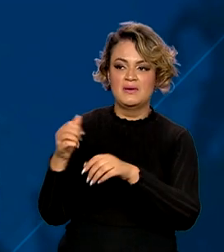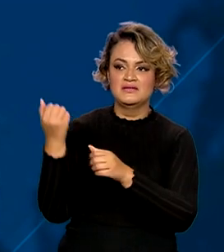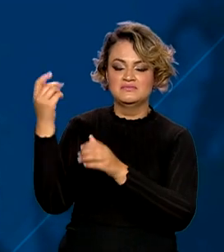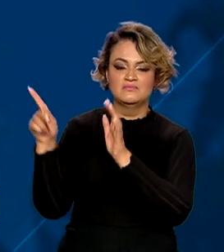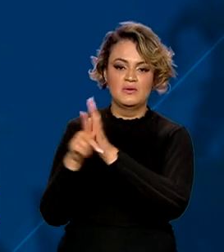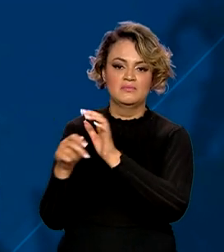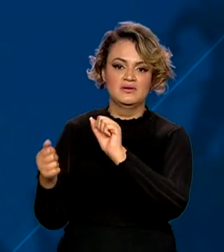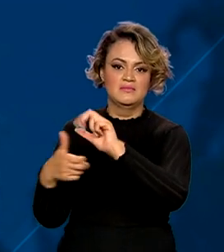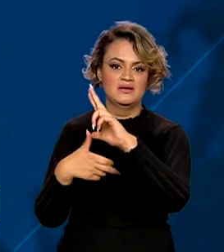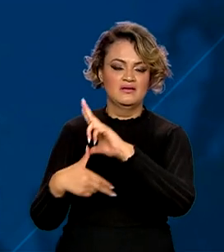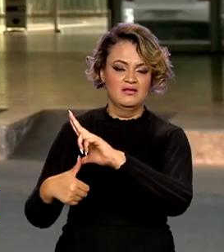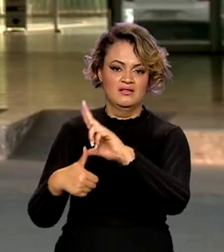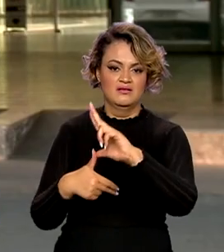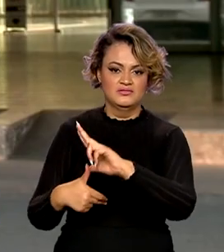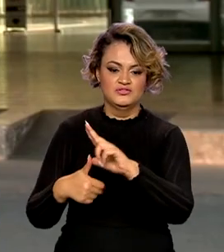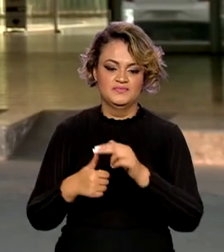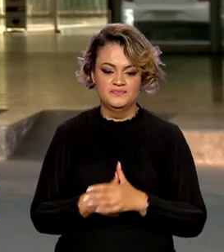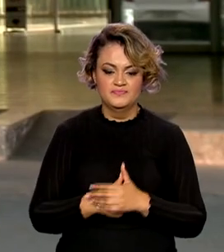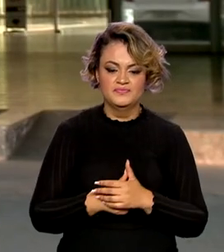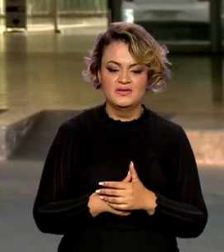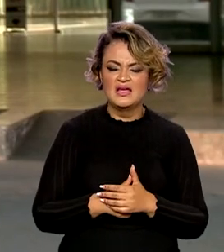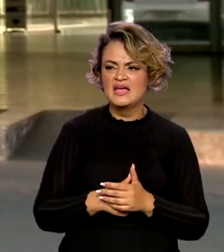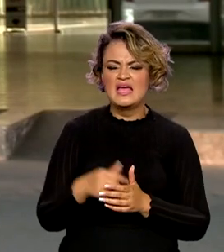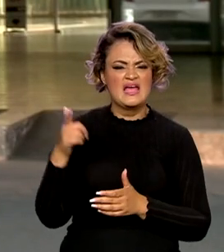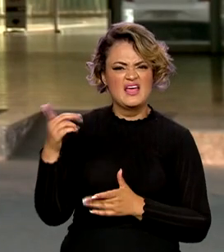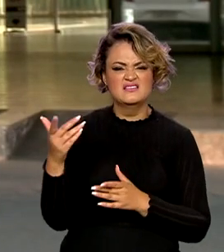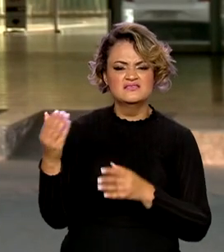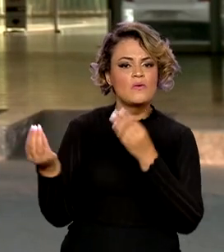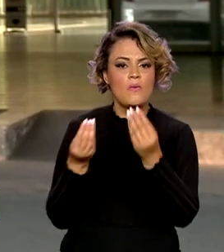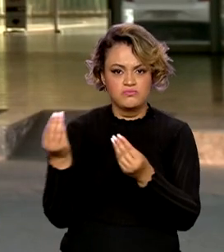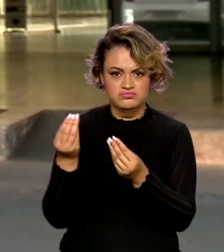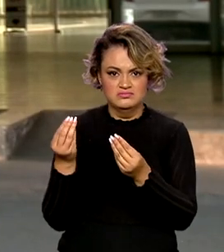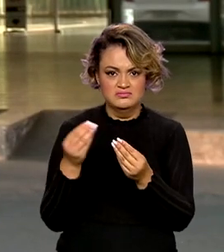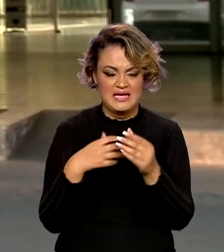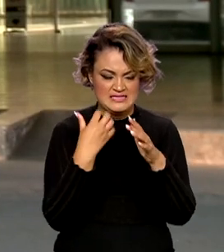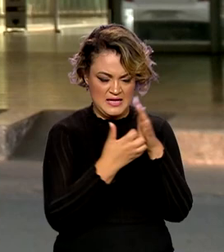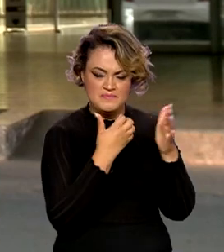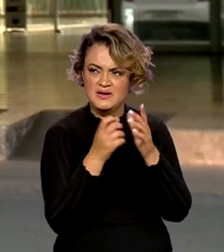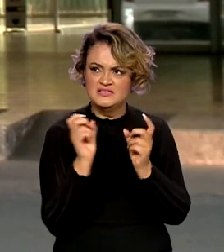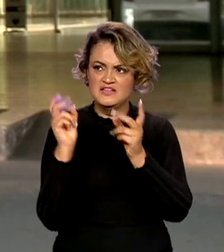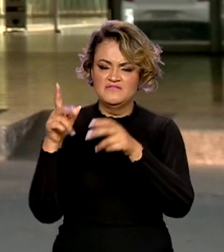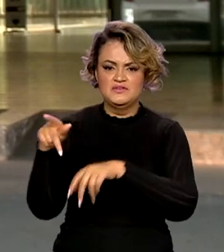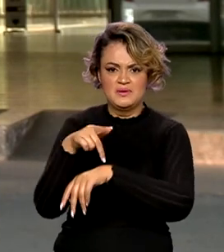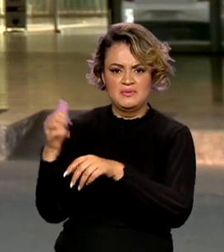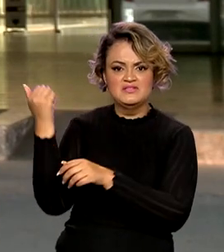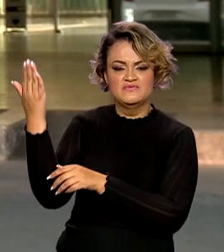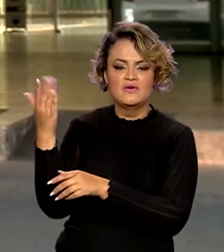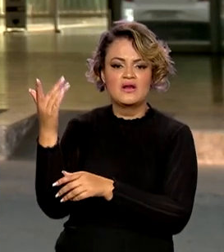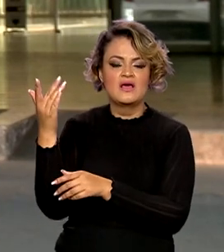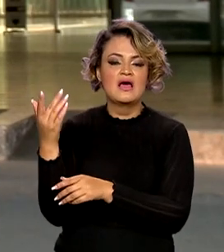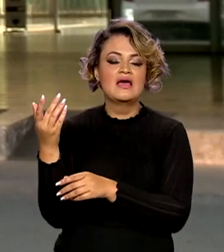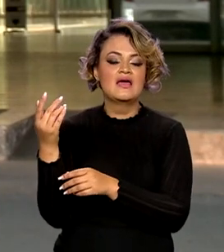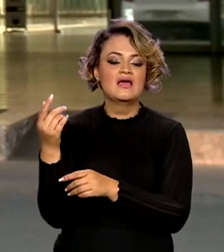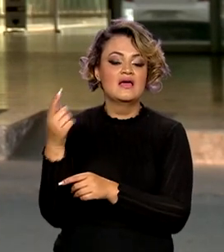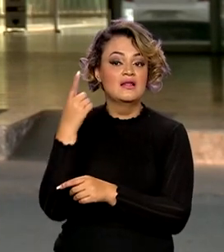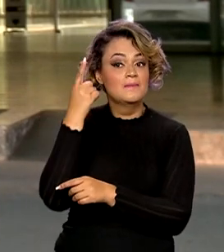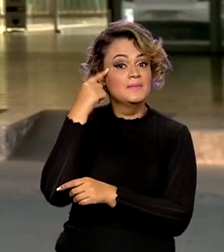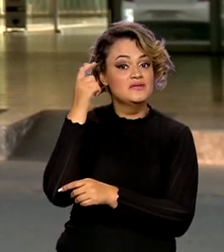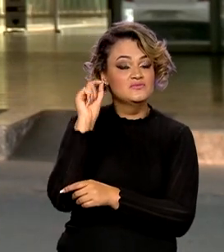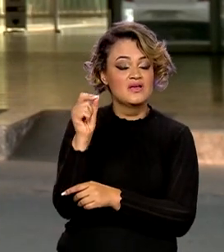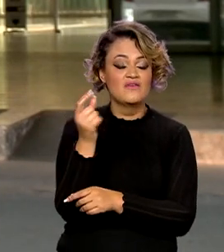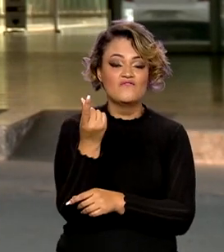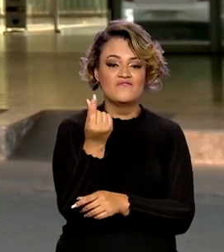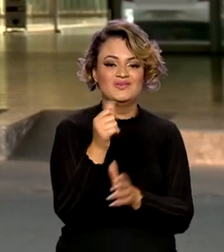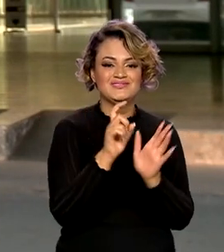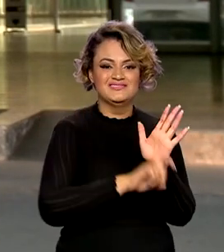da América Latina. Entre os fatores levados em conta por uma empresa na hora de vender para o exterior, está o valor das